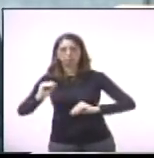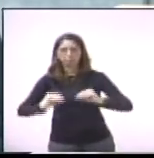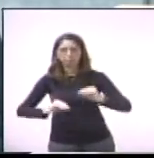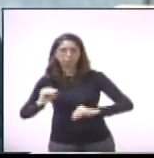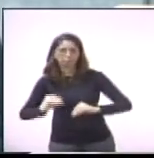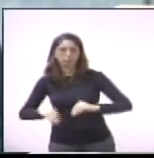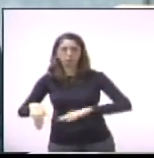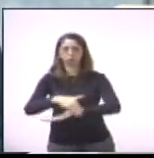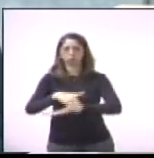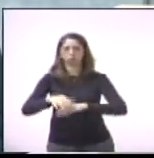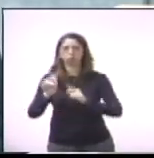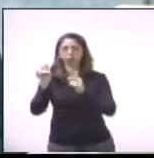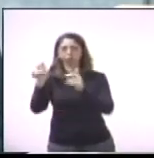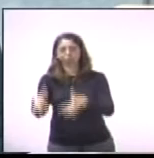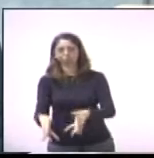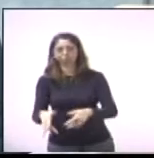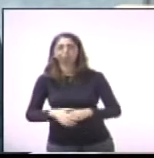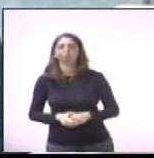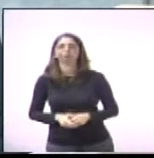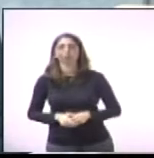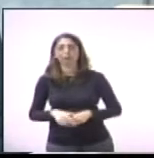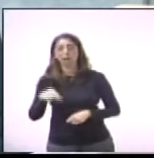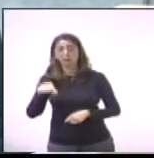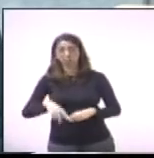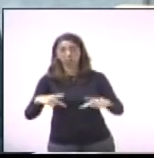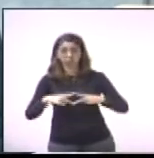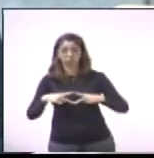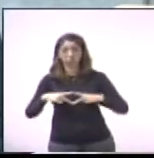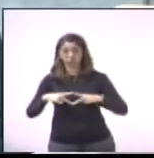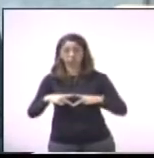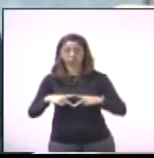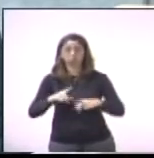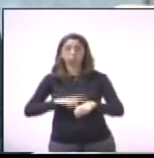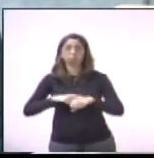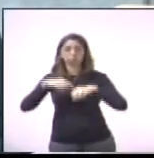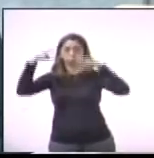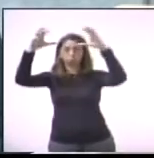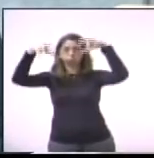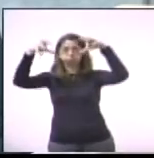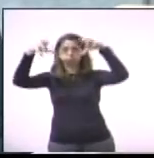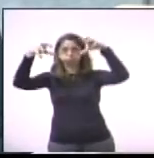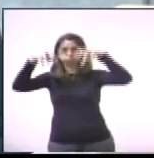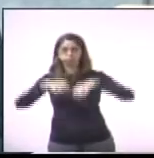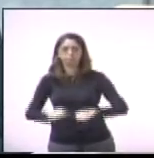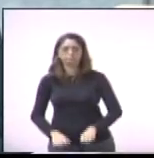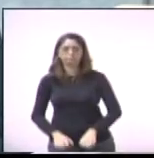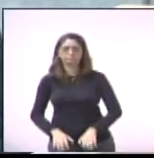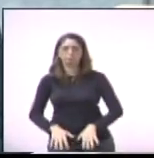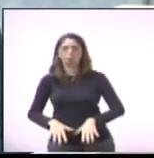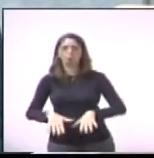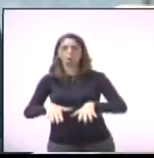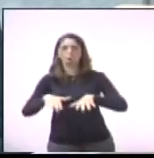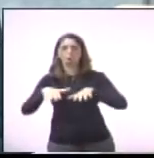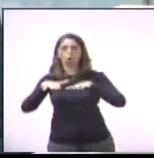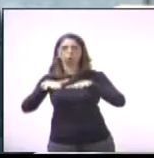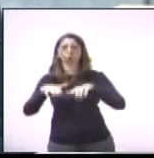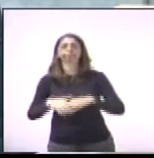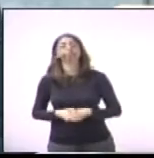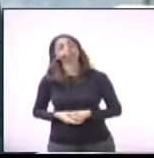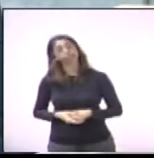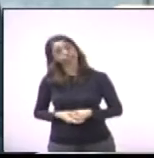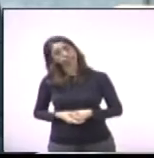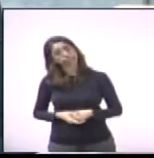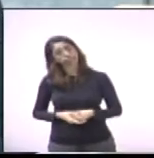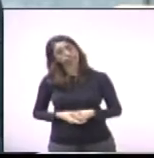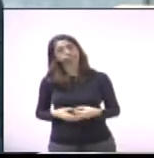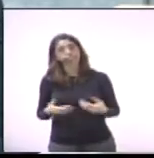entupindo bueiros, porque Paulínia também, quando chove, por falhas de drenagem, muitos lugares alagam e outros,